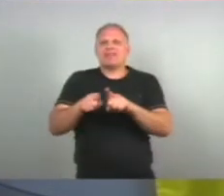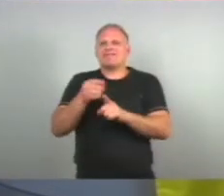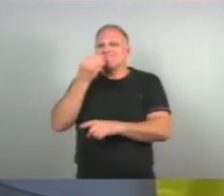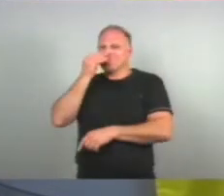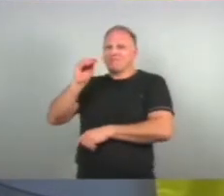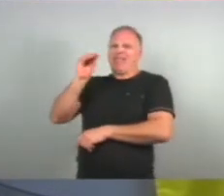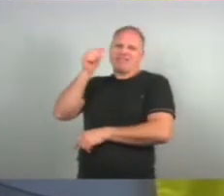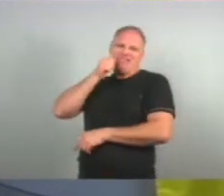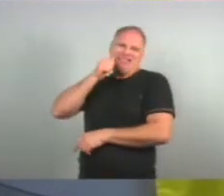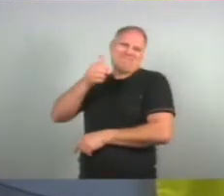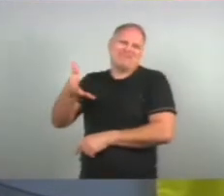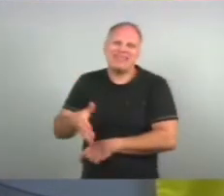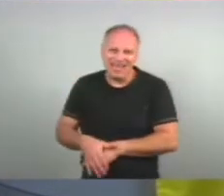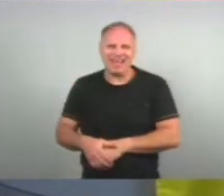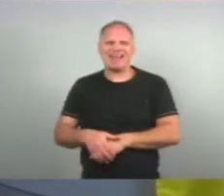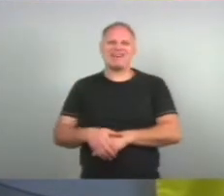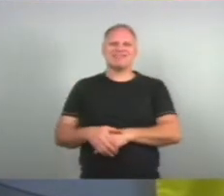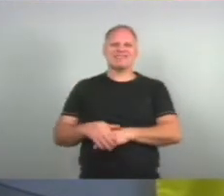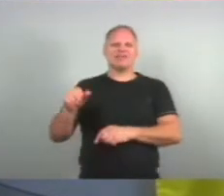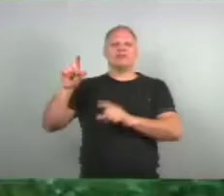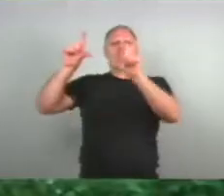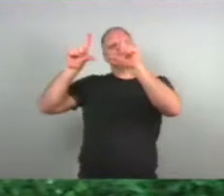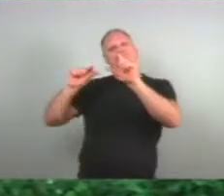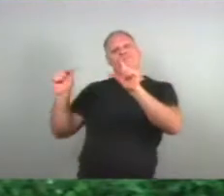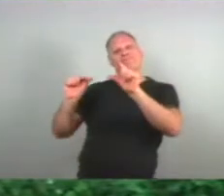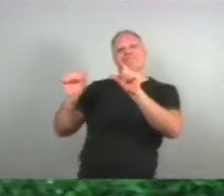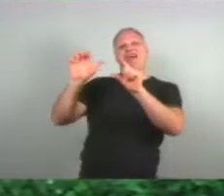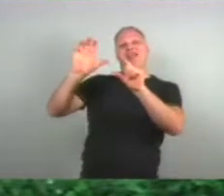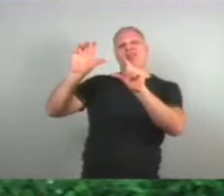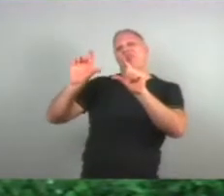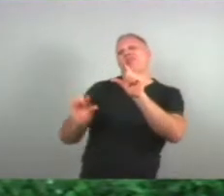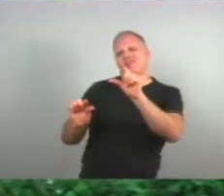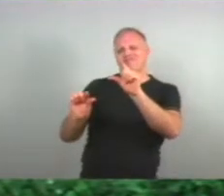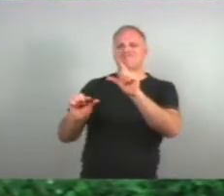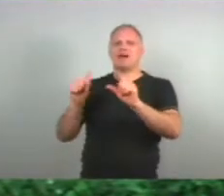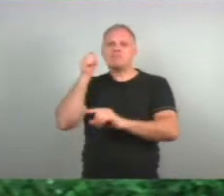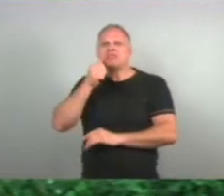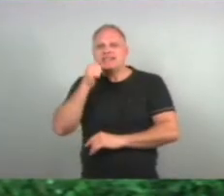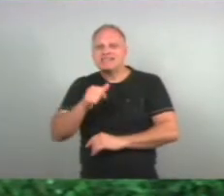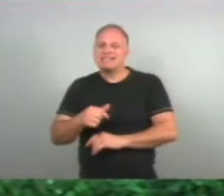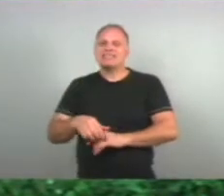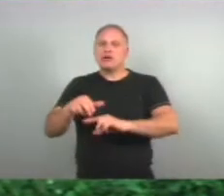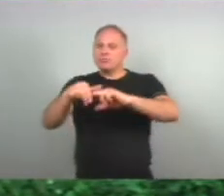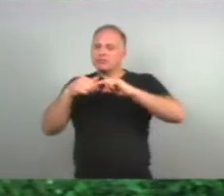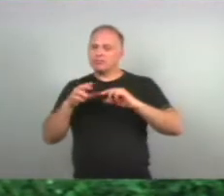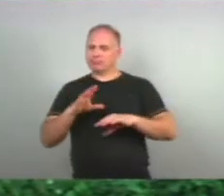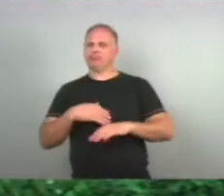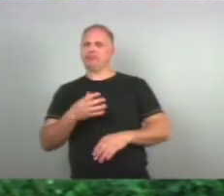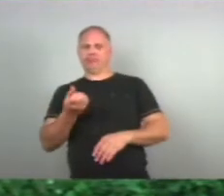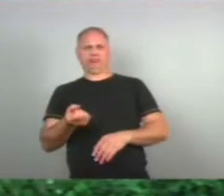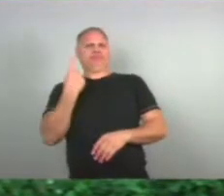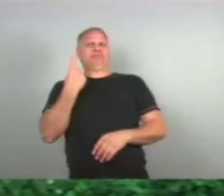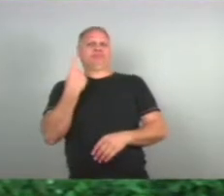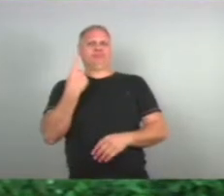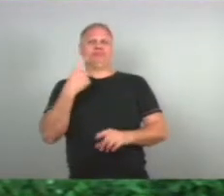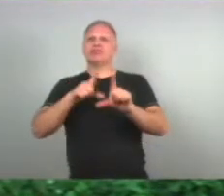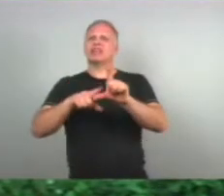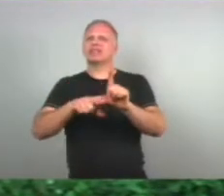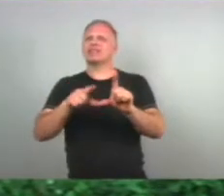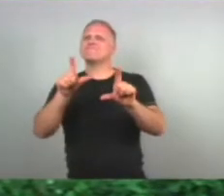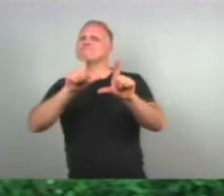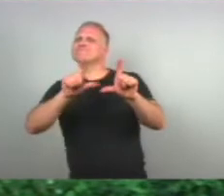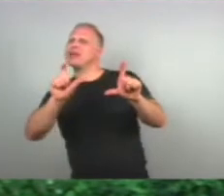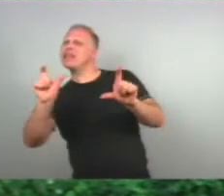Enquanto Sujeito Né? Então Isso que me chamou Muita atenção Nessas três letras